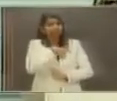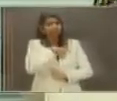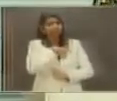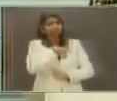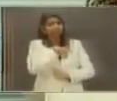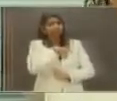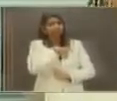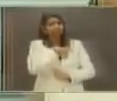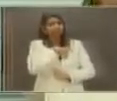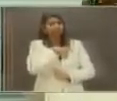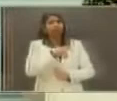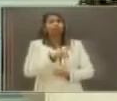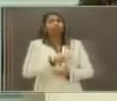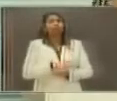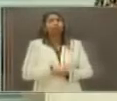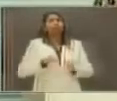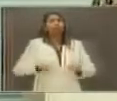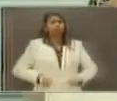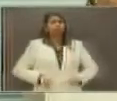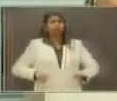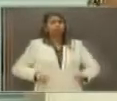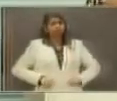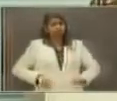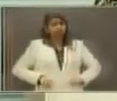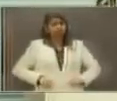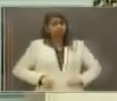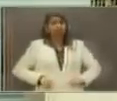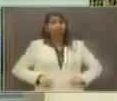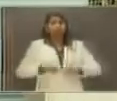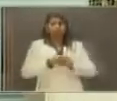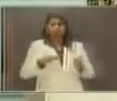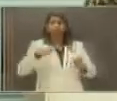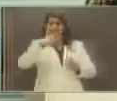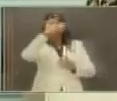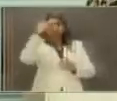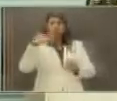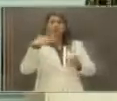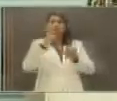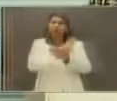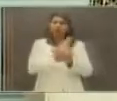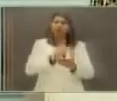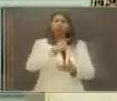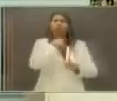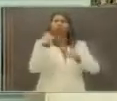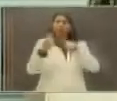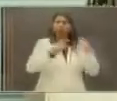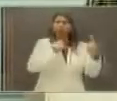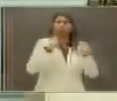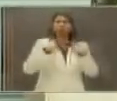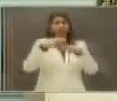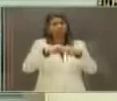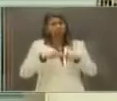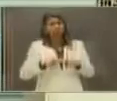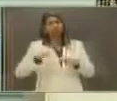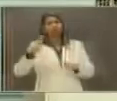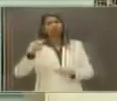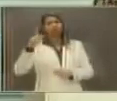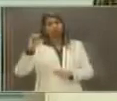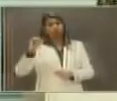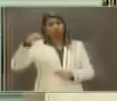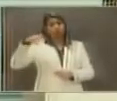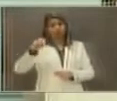como é que eu posso dizer, que sofreram, inclusive foram mortas por crime de homofobia. então eu sou a favor da